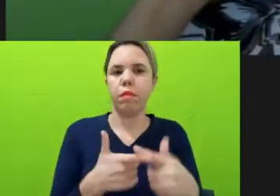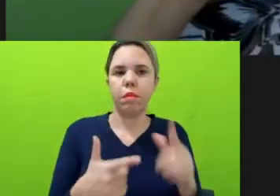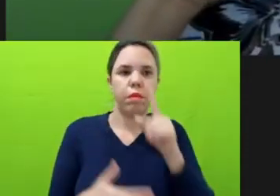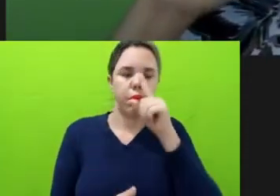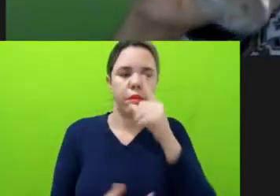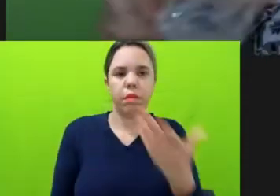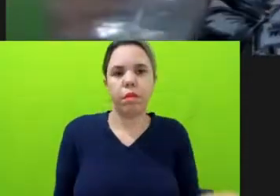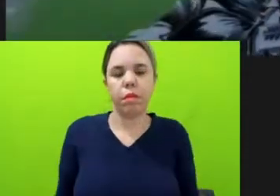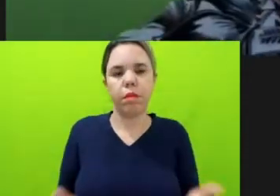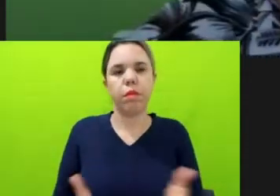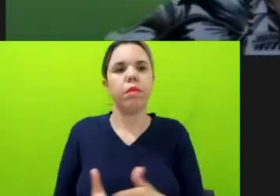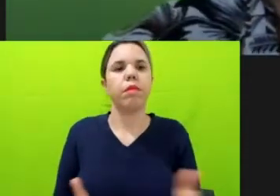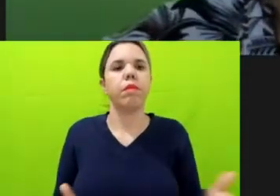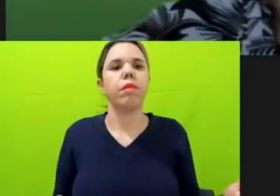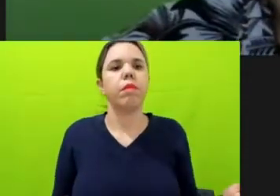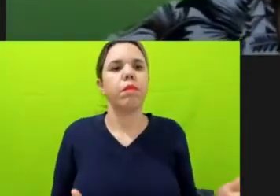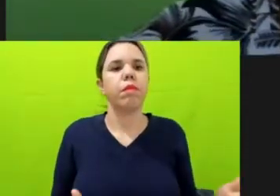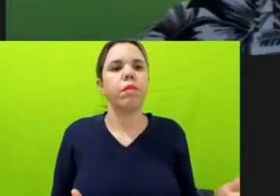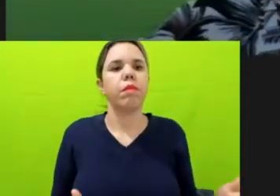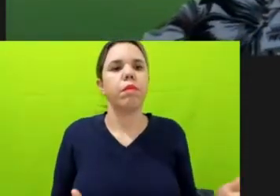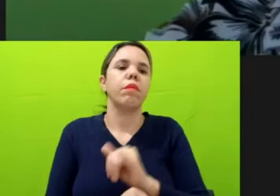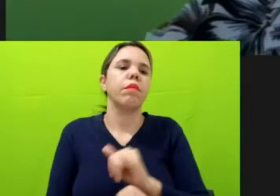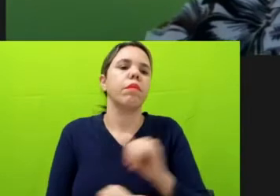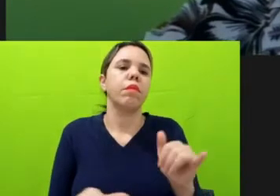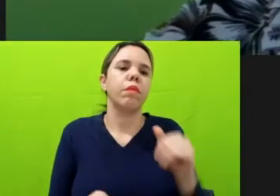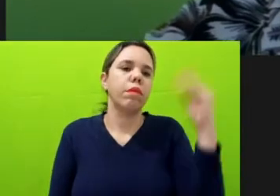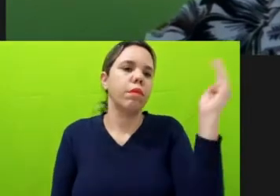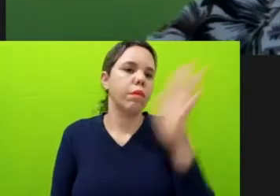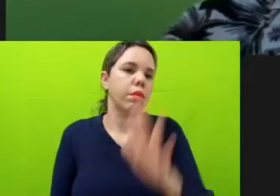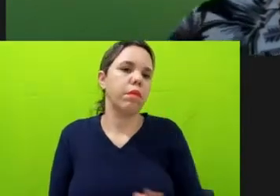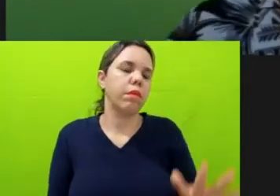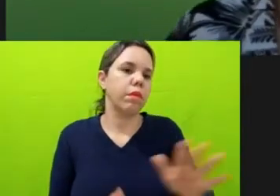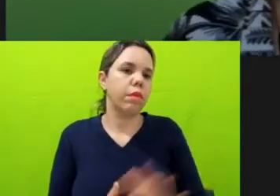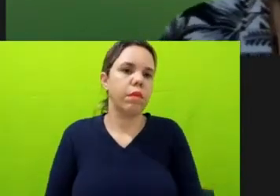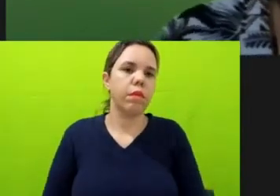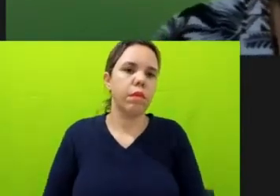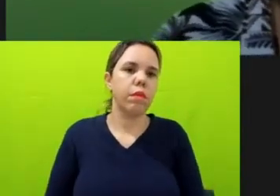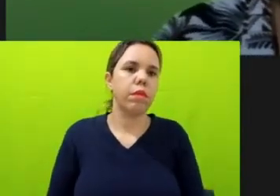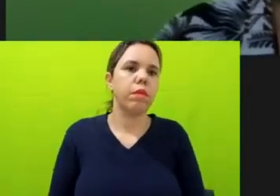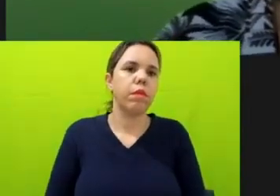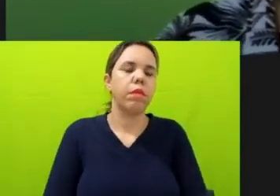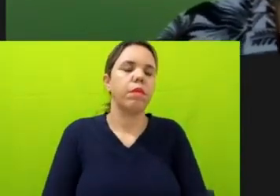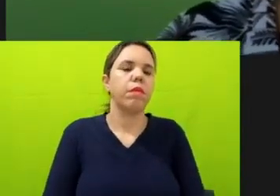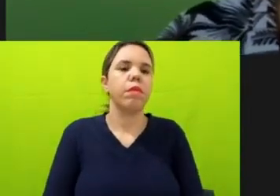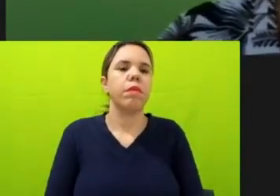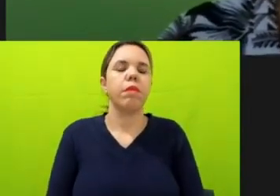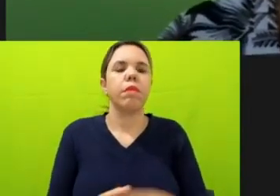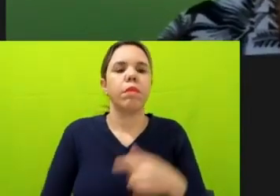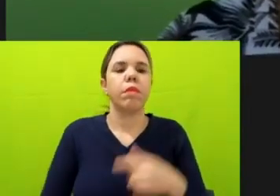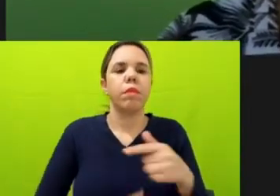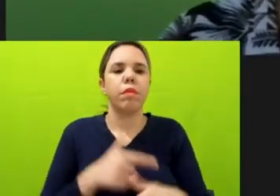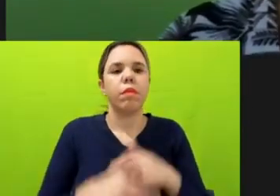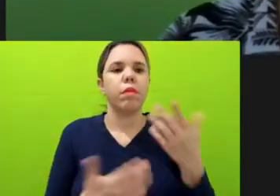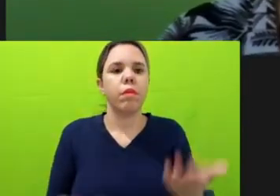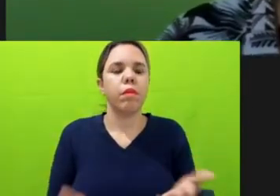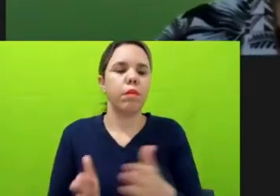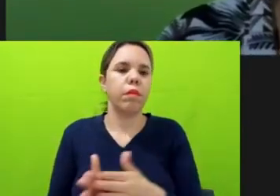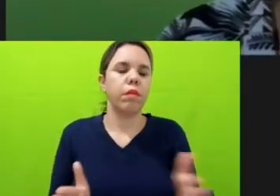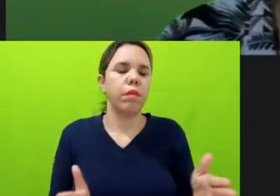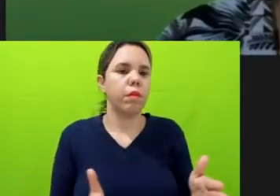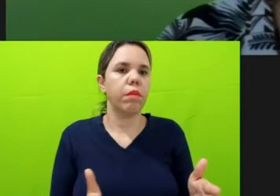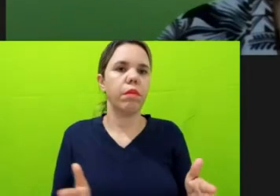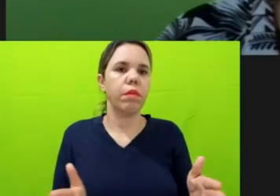comunicação no Brasil. A Artigo trabalha com isso também desde que foi fundada, há 15 anos, e é,